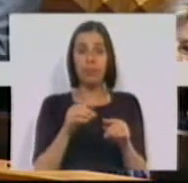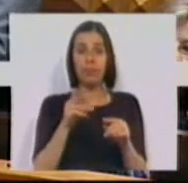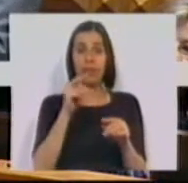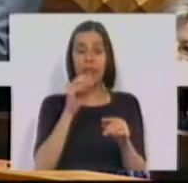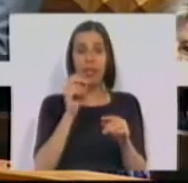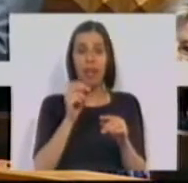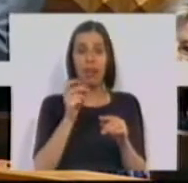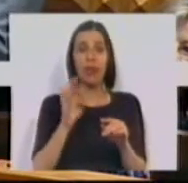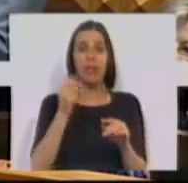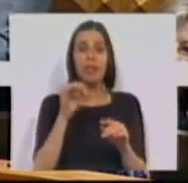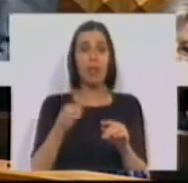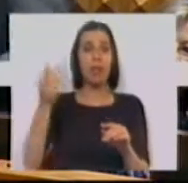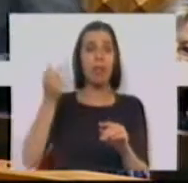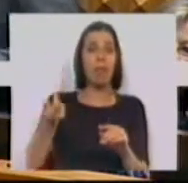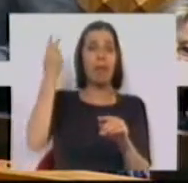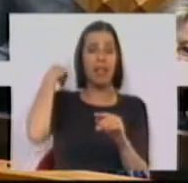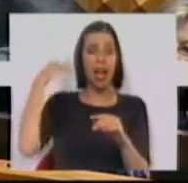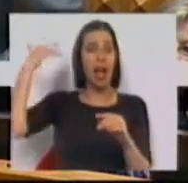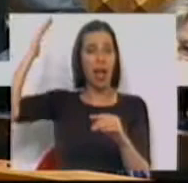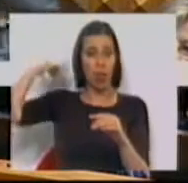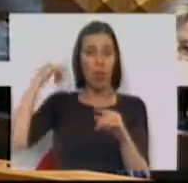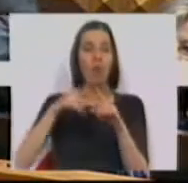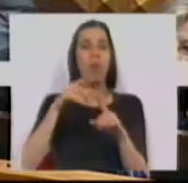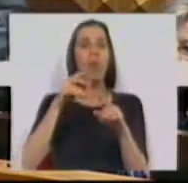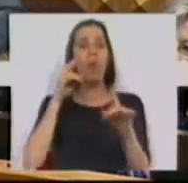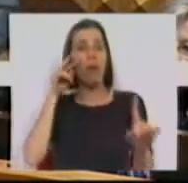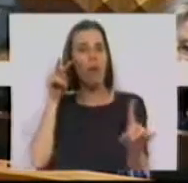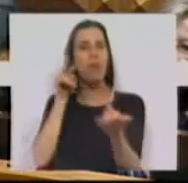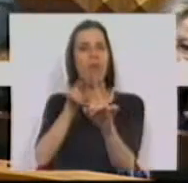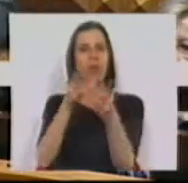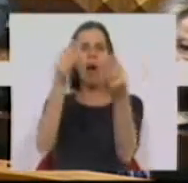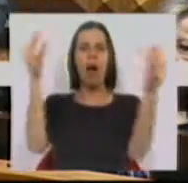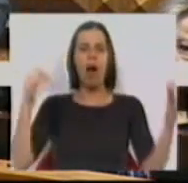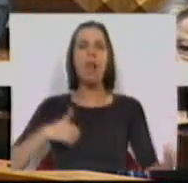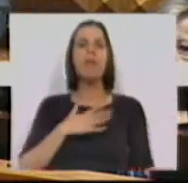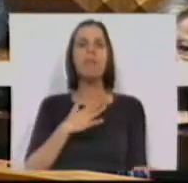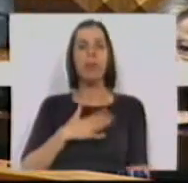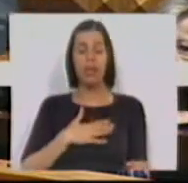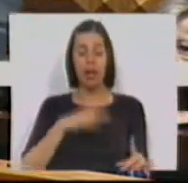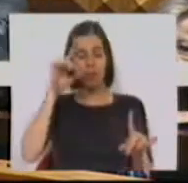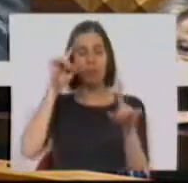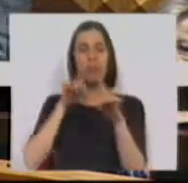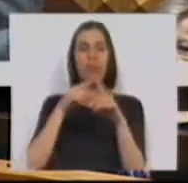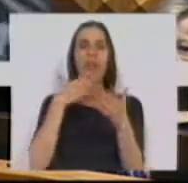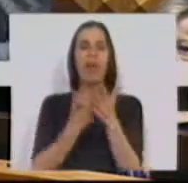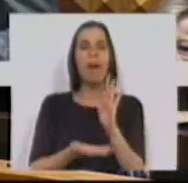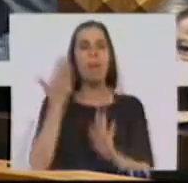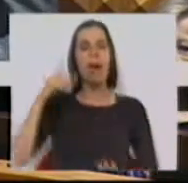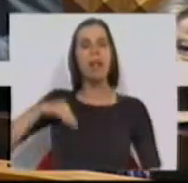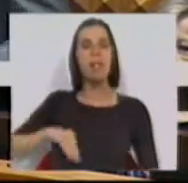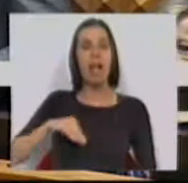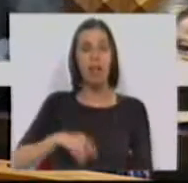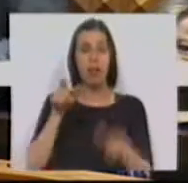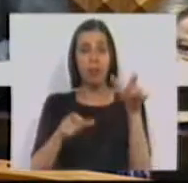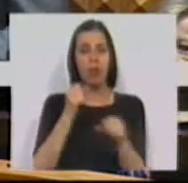década do século passado para perceber que houve visão de muitos empresários no sentido de aumentar o salário